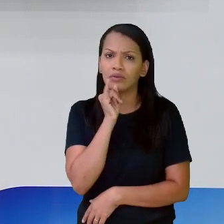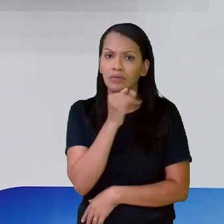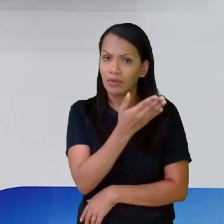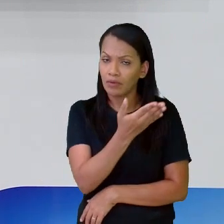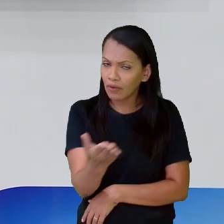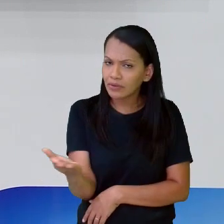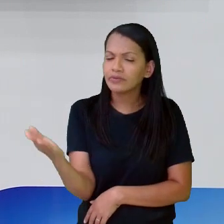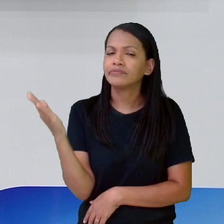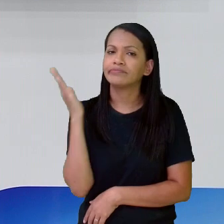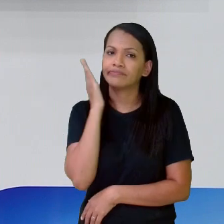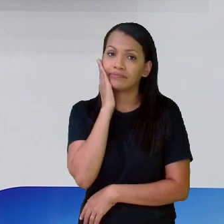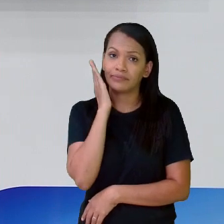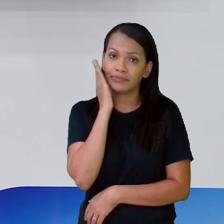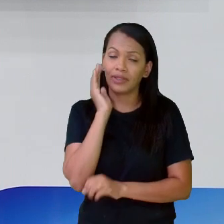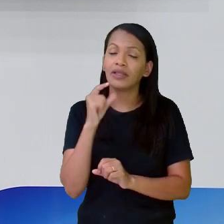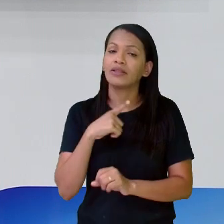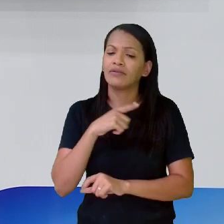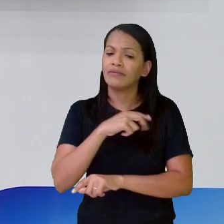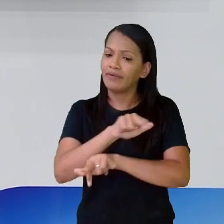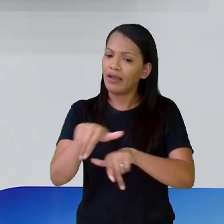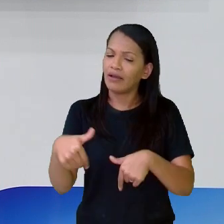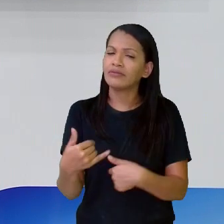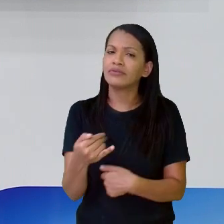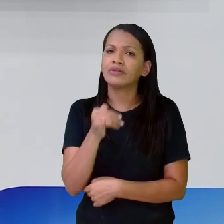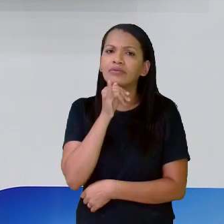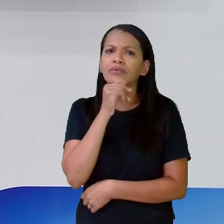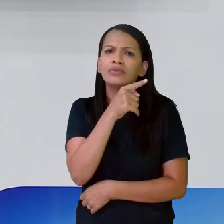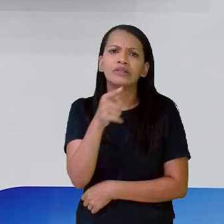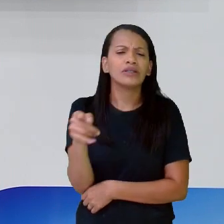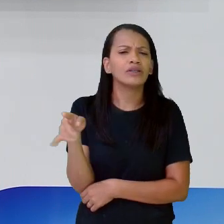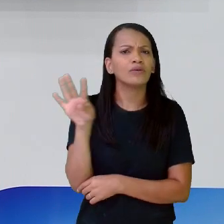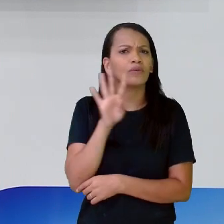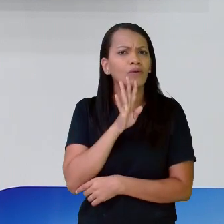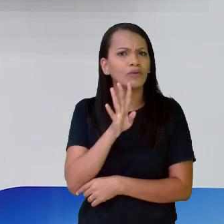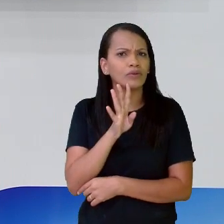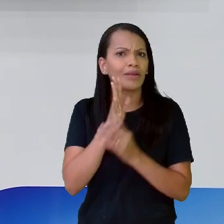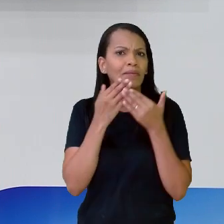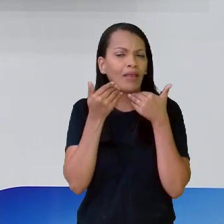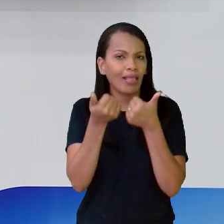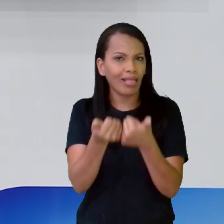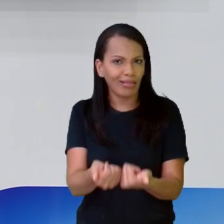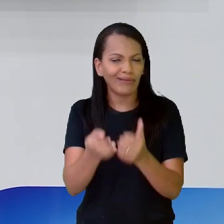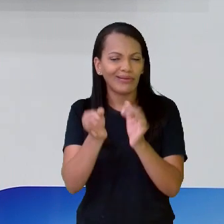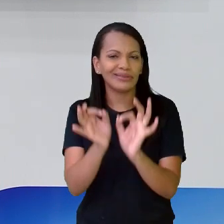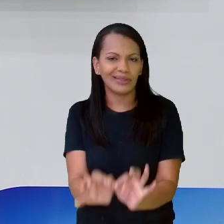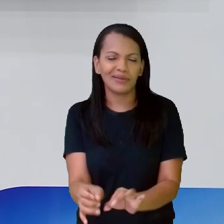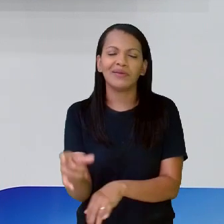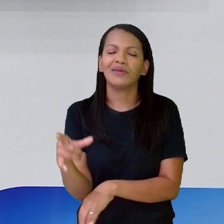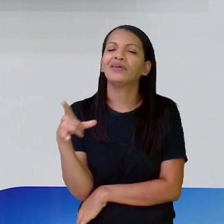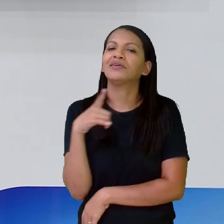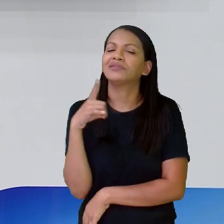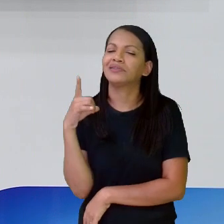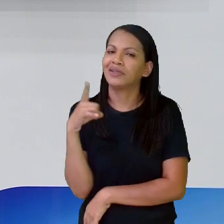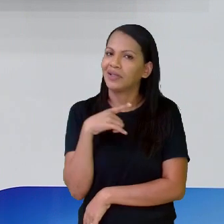tá certo? Muitos exemplos, para vocês conhecerem melhor aí, ter